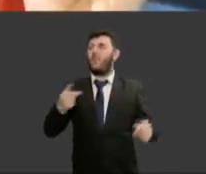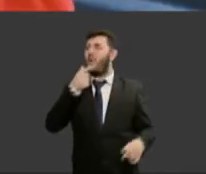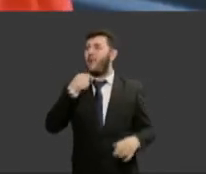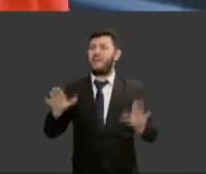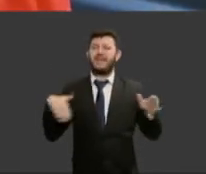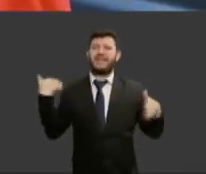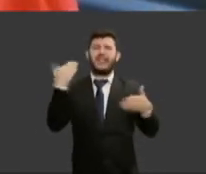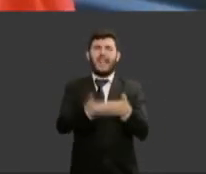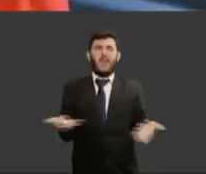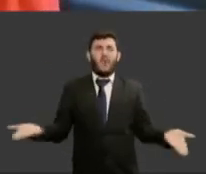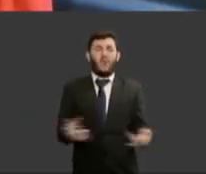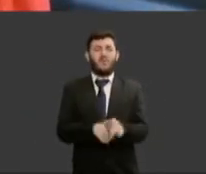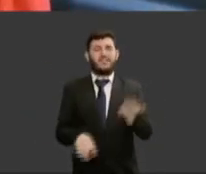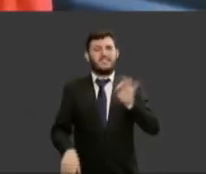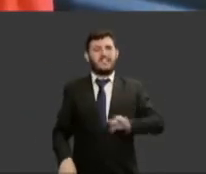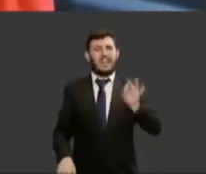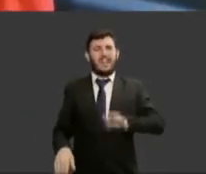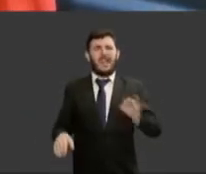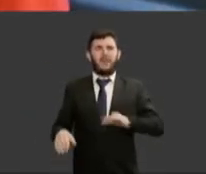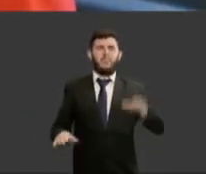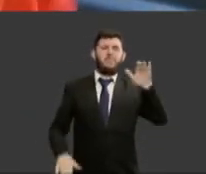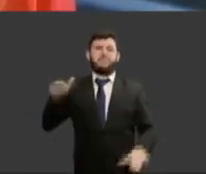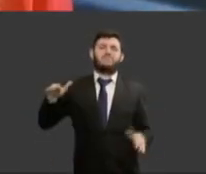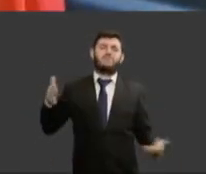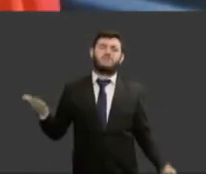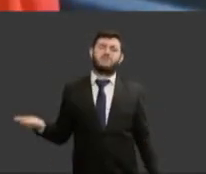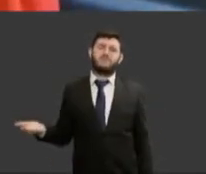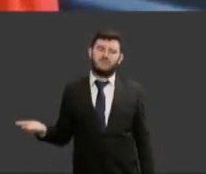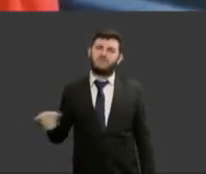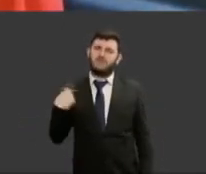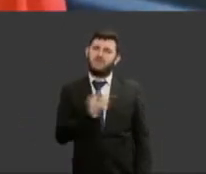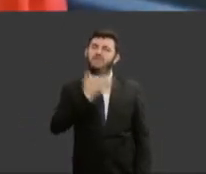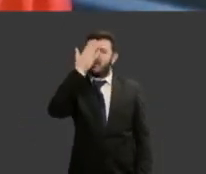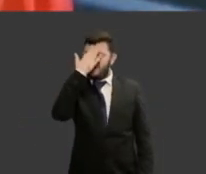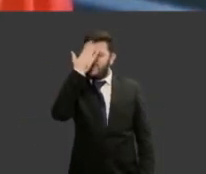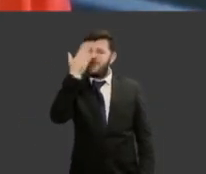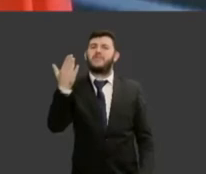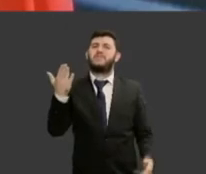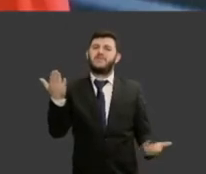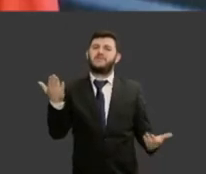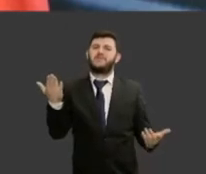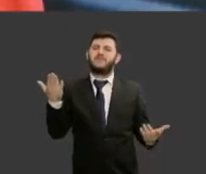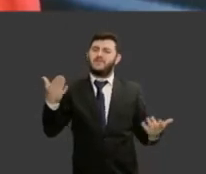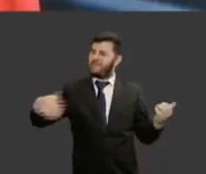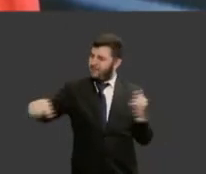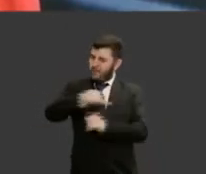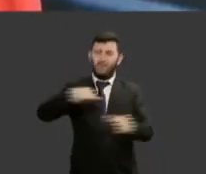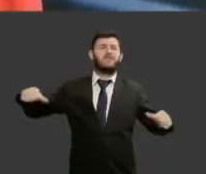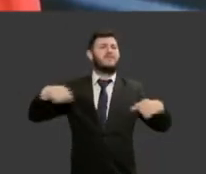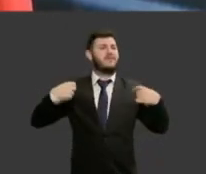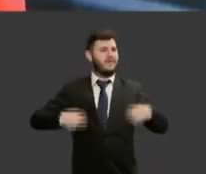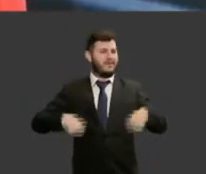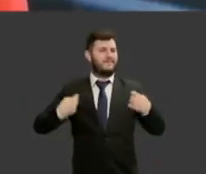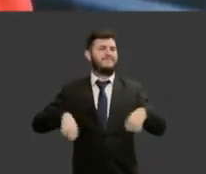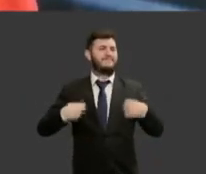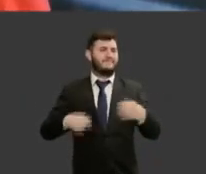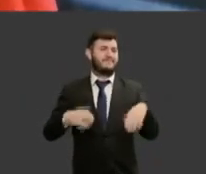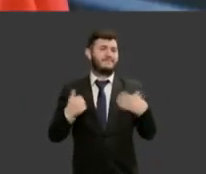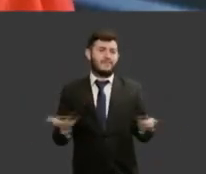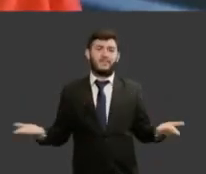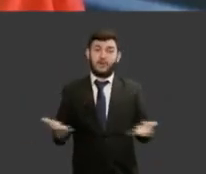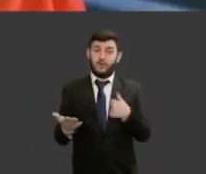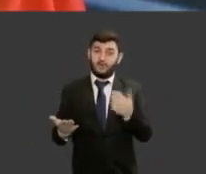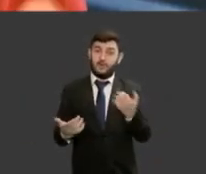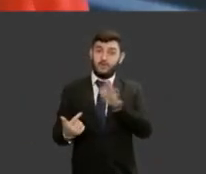ganhamos muito menos do que eles e essa é uma realidade que precisa ser modificada aqui vale